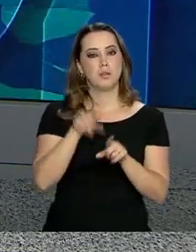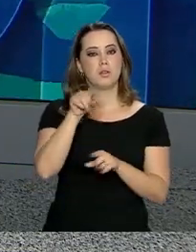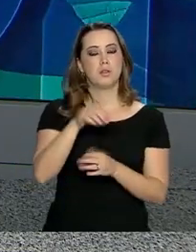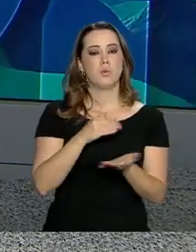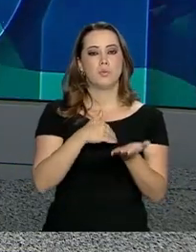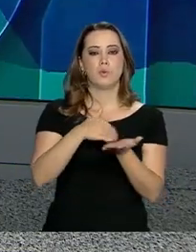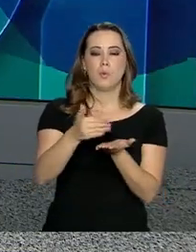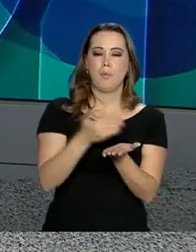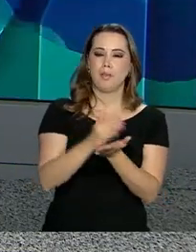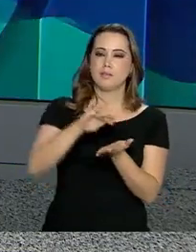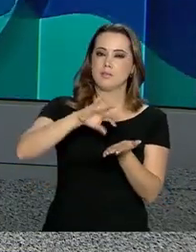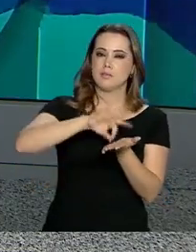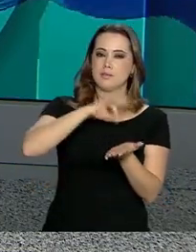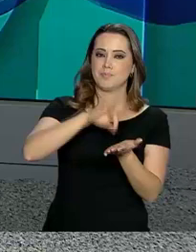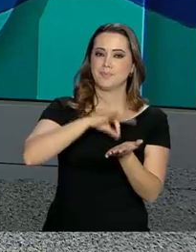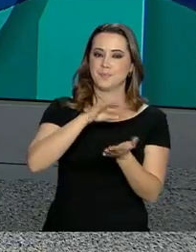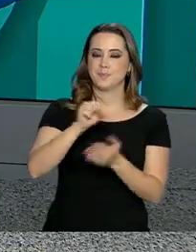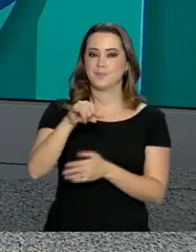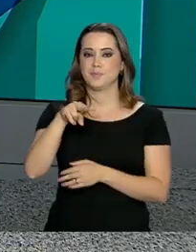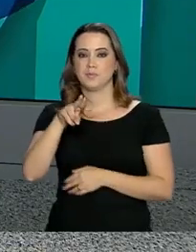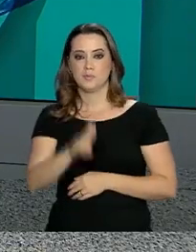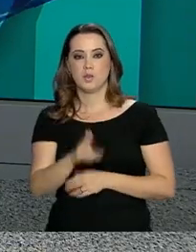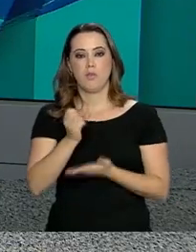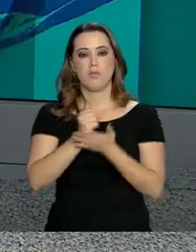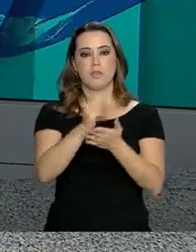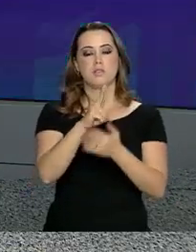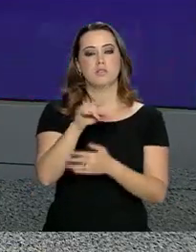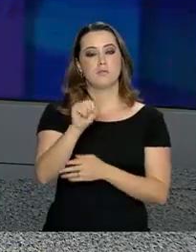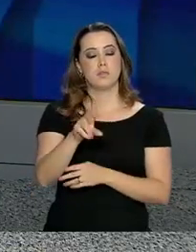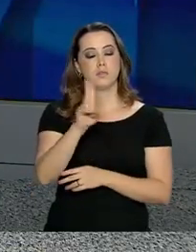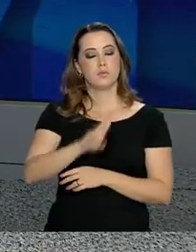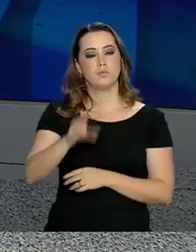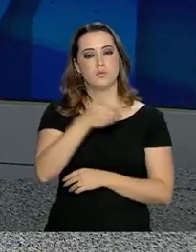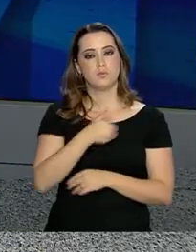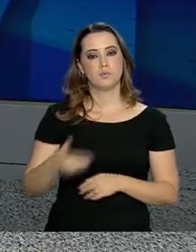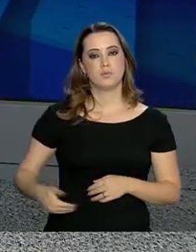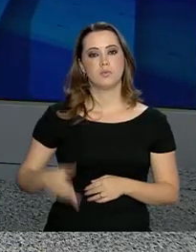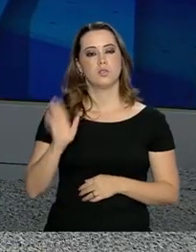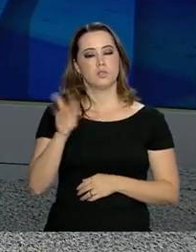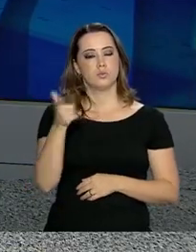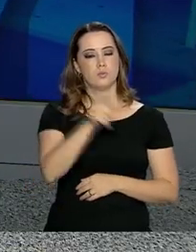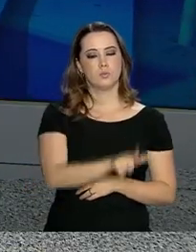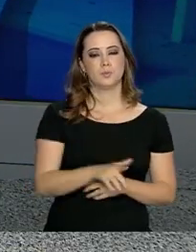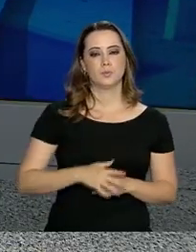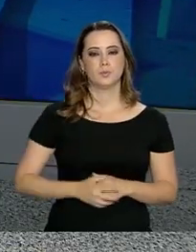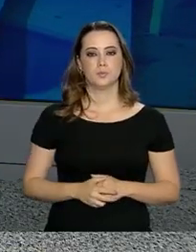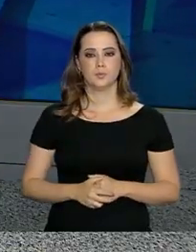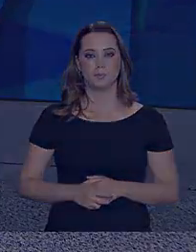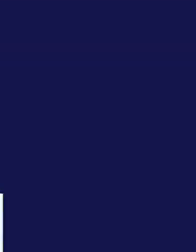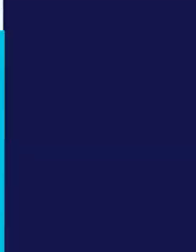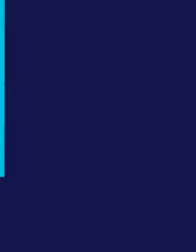começam as inscrições para o SISU, o sistema que oferece vagas em universidades públicas. A gente volta já já.